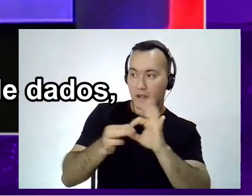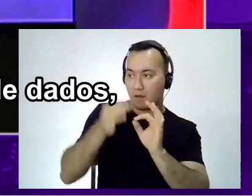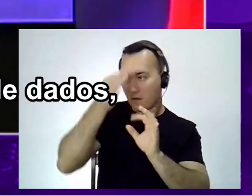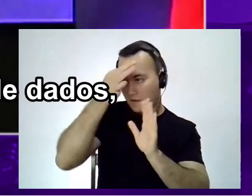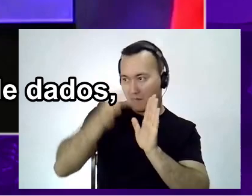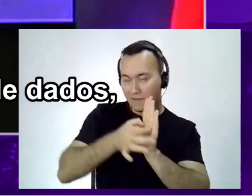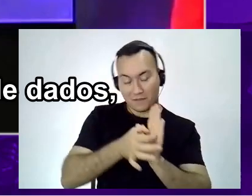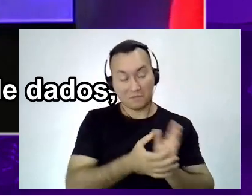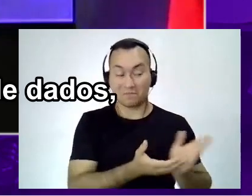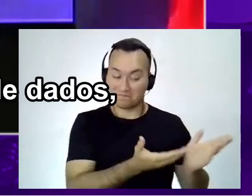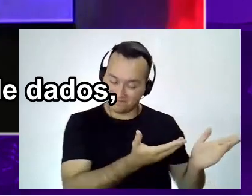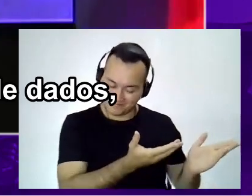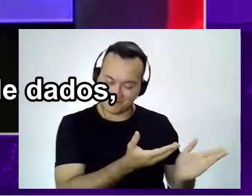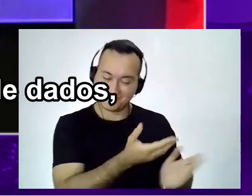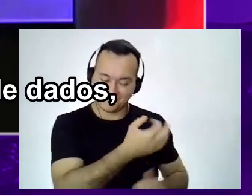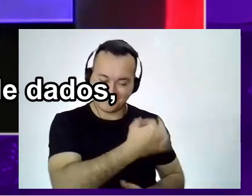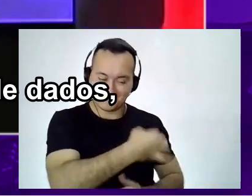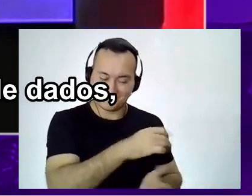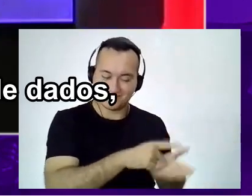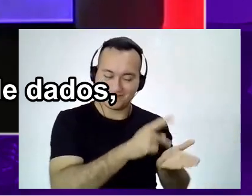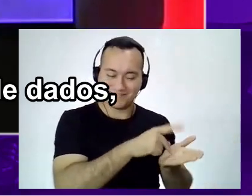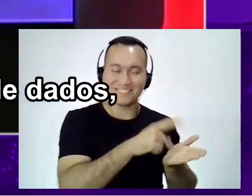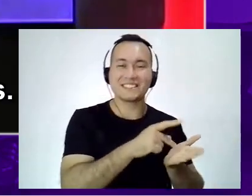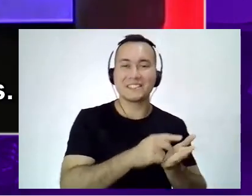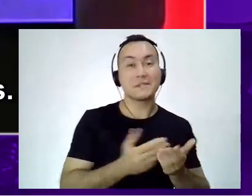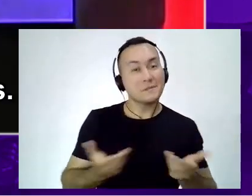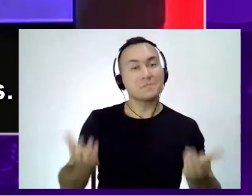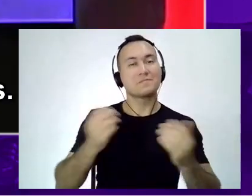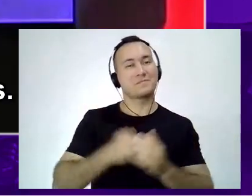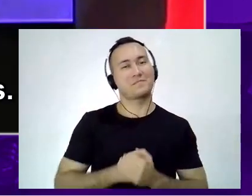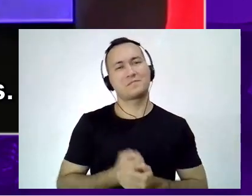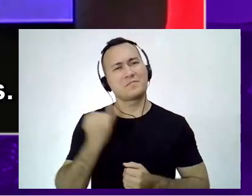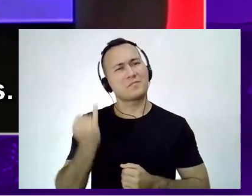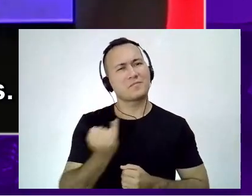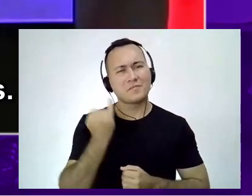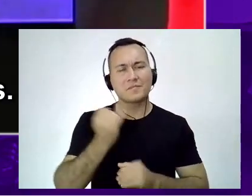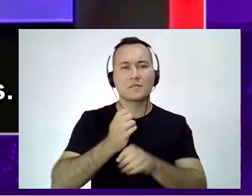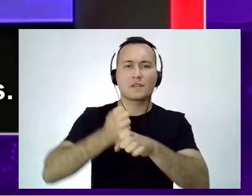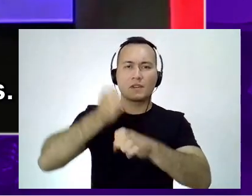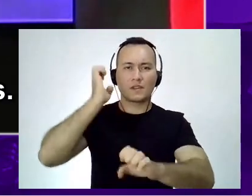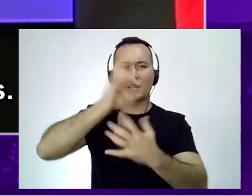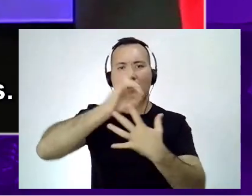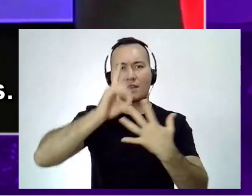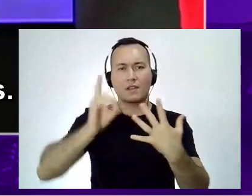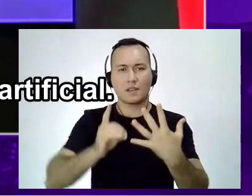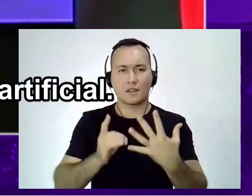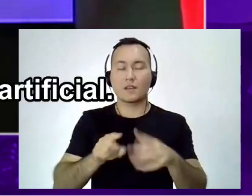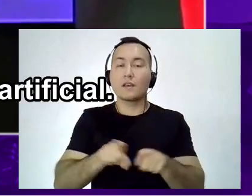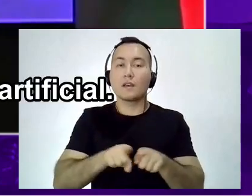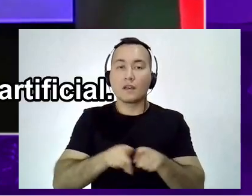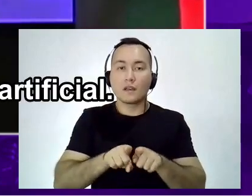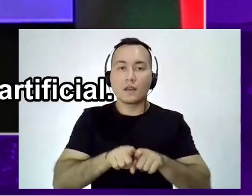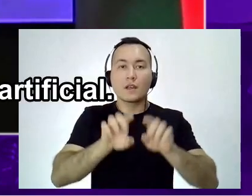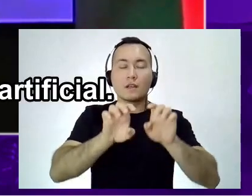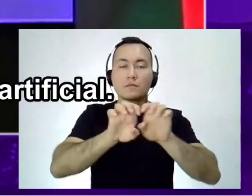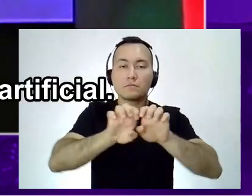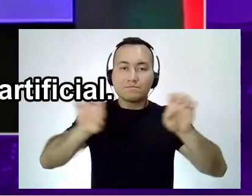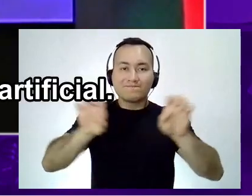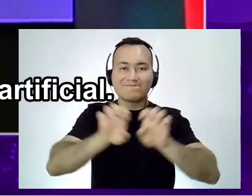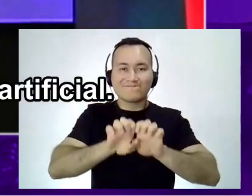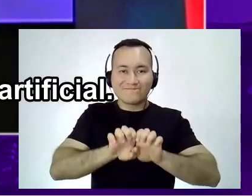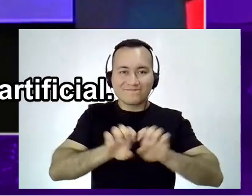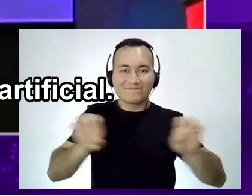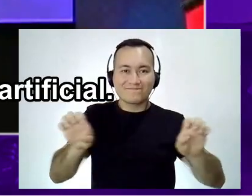A gente traz para o foco aí a importância da engenharia de dados, da arquitetura de dados, do profissional de dados, brilha ainda